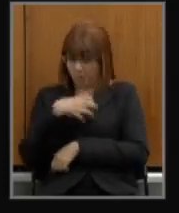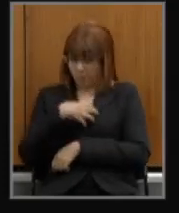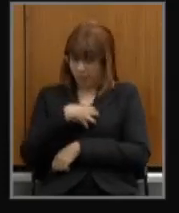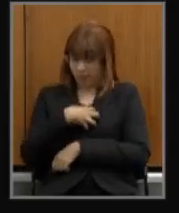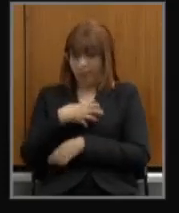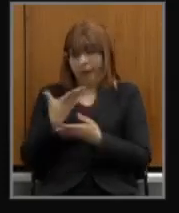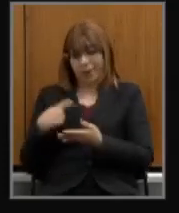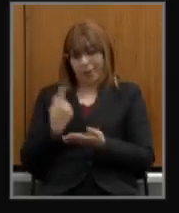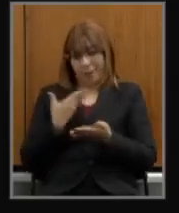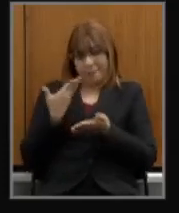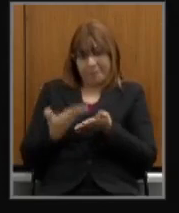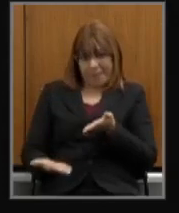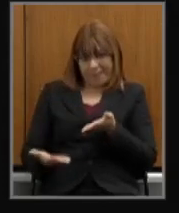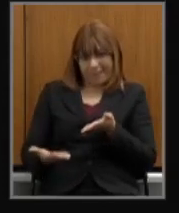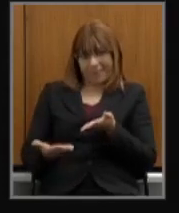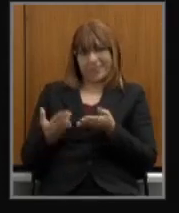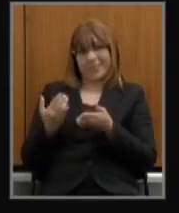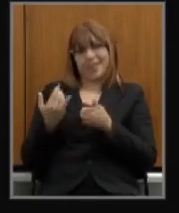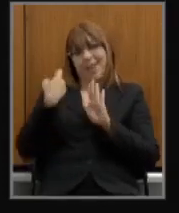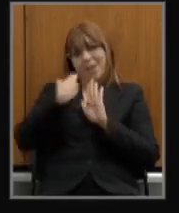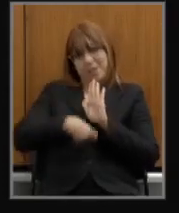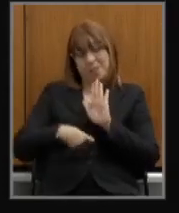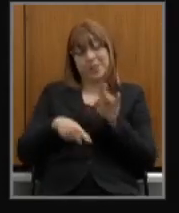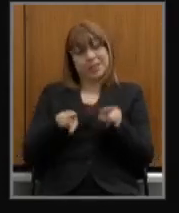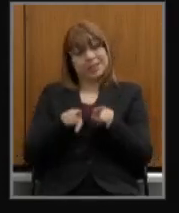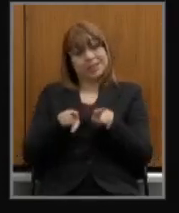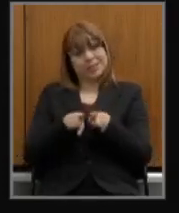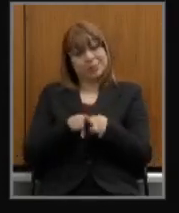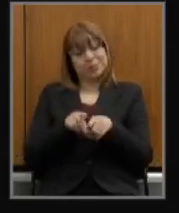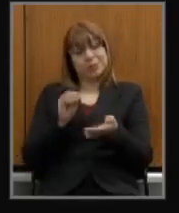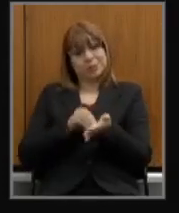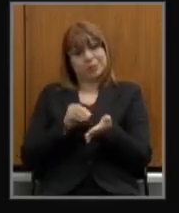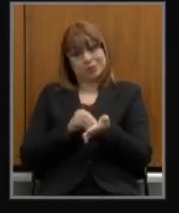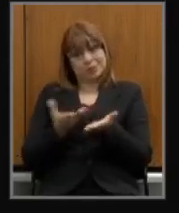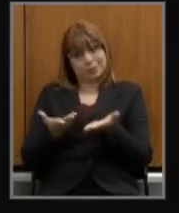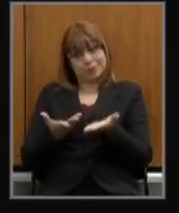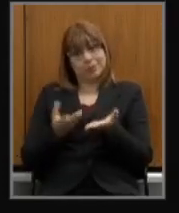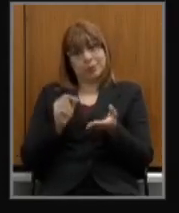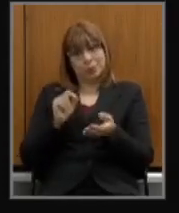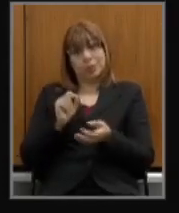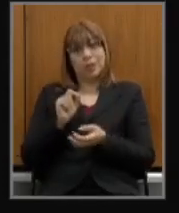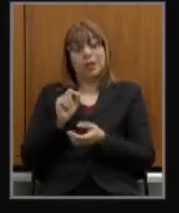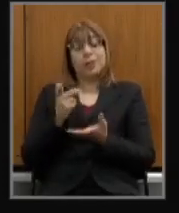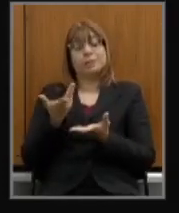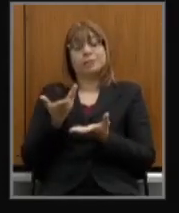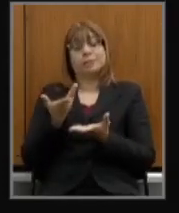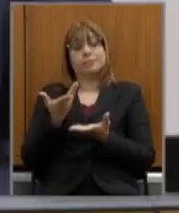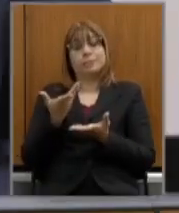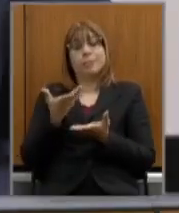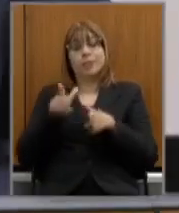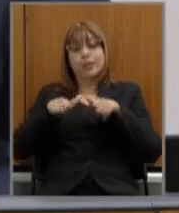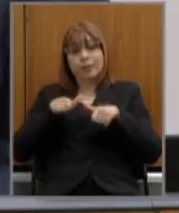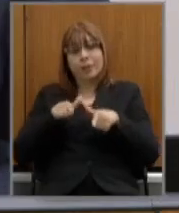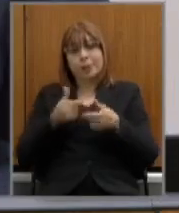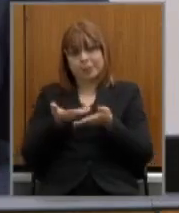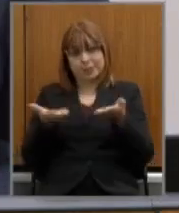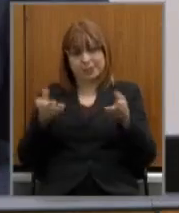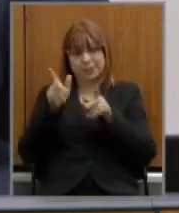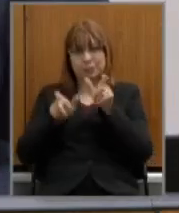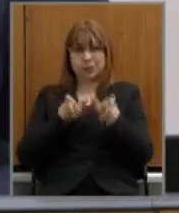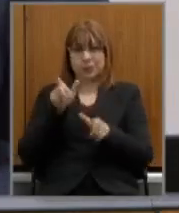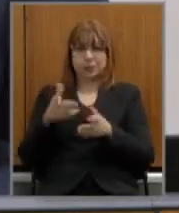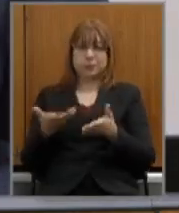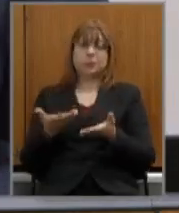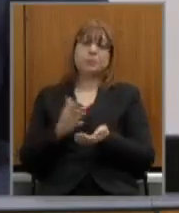impostos e também nem os empregos gerados e quantos empregos são gerados por